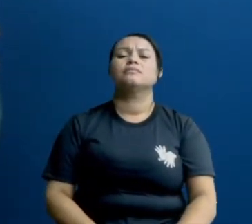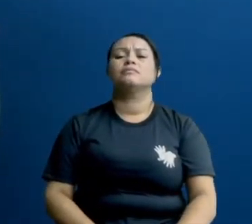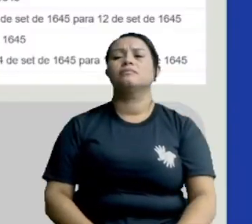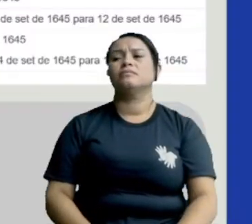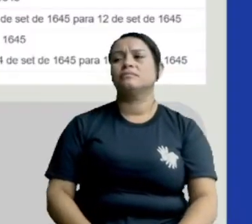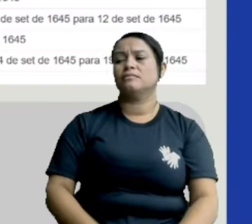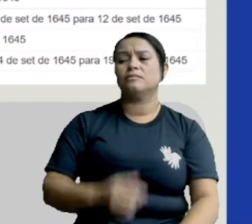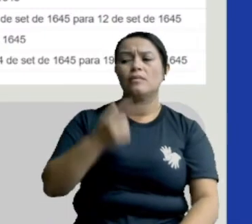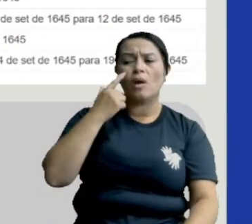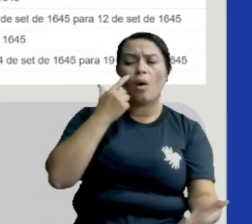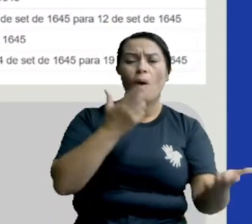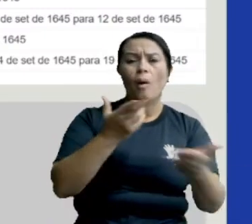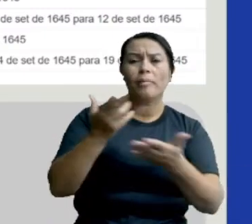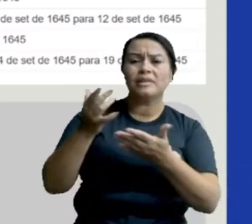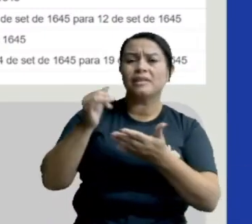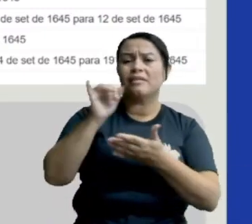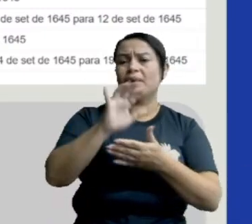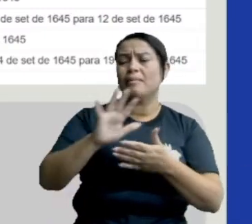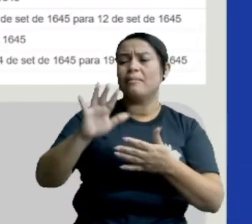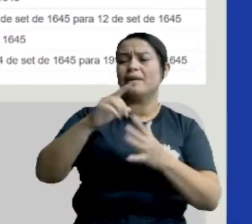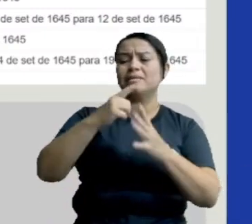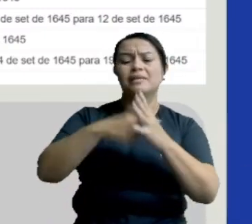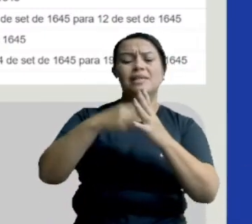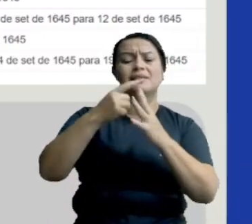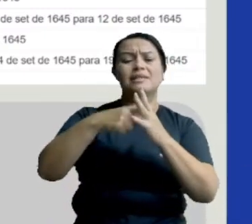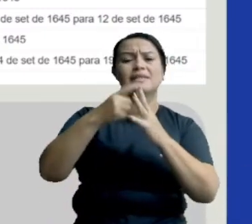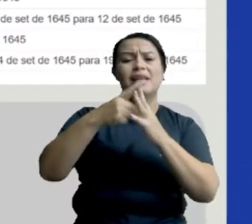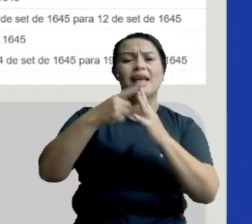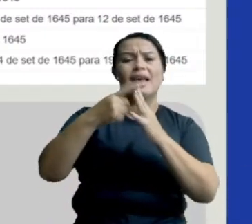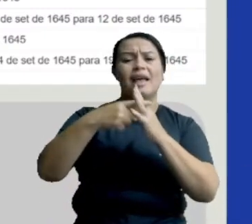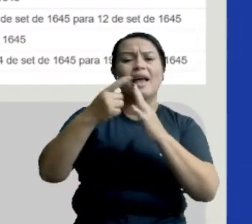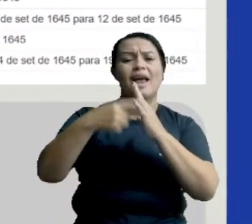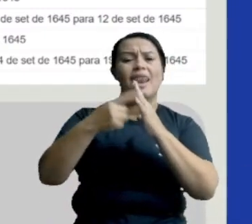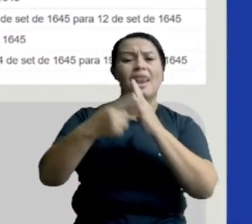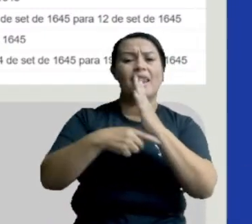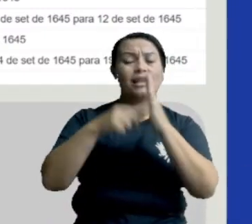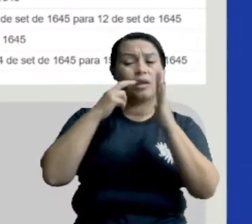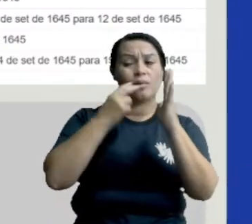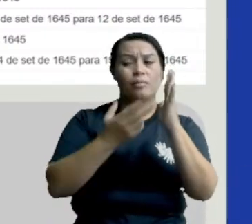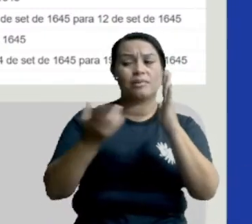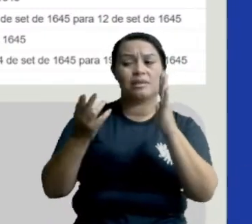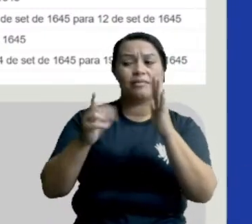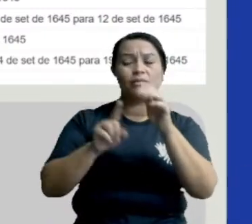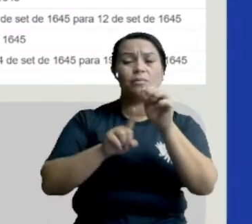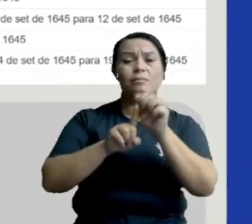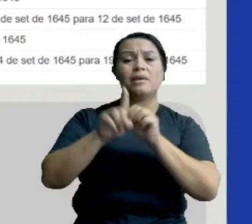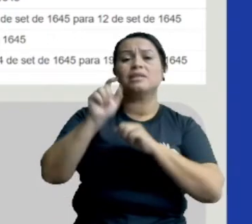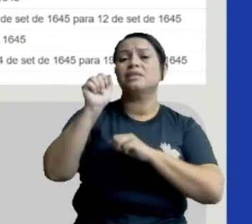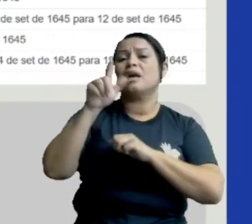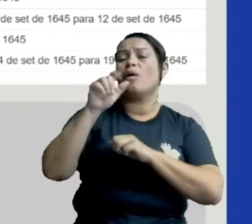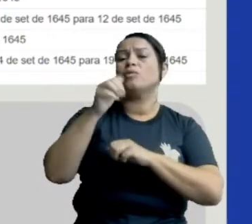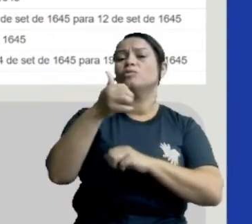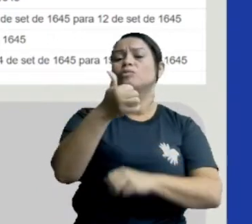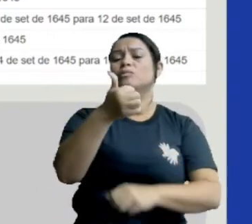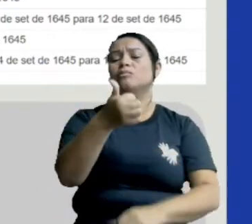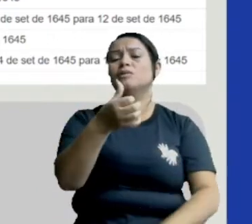Observe aqui este calendário. Este é um calendário de Agosto do ano de